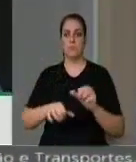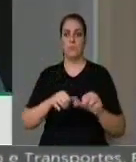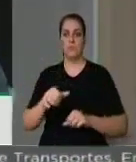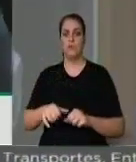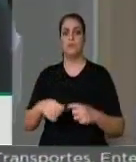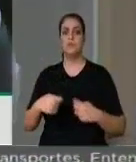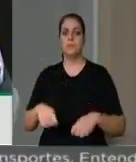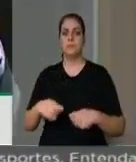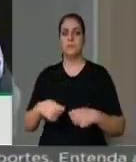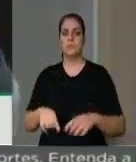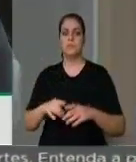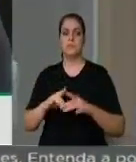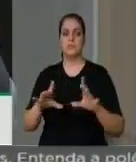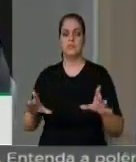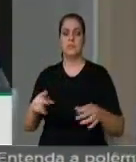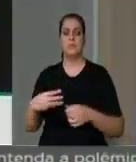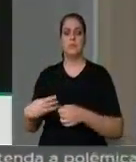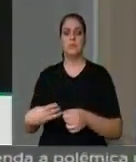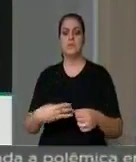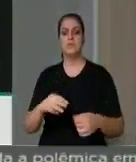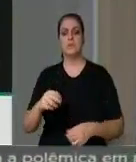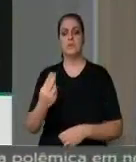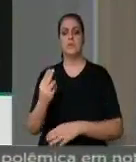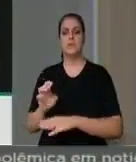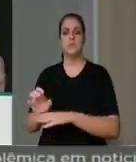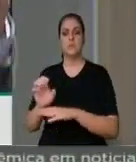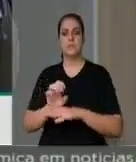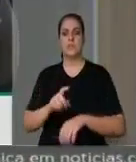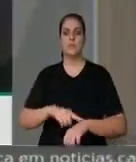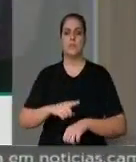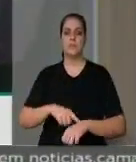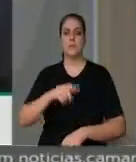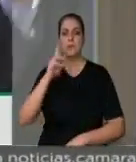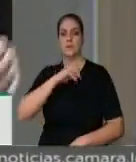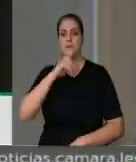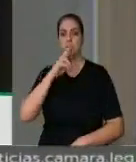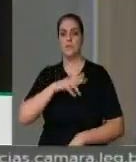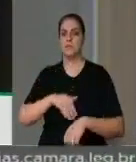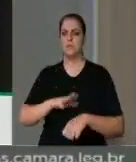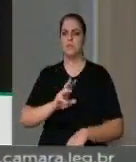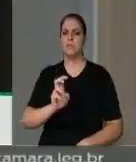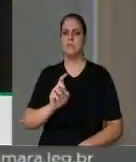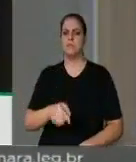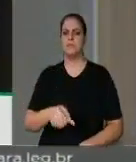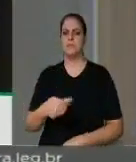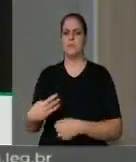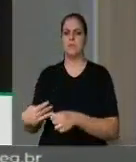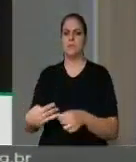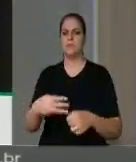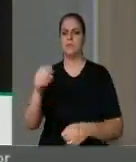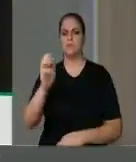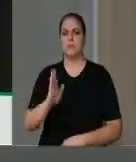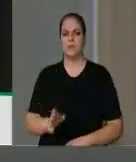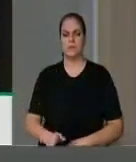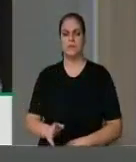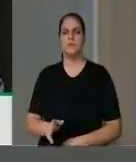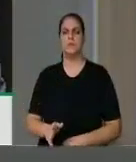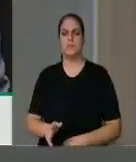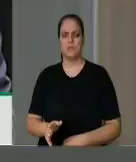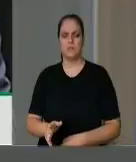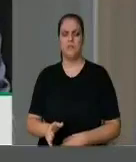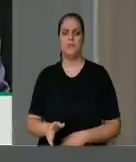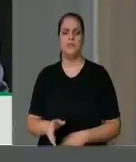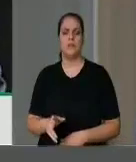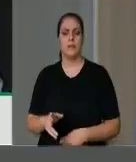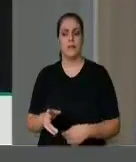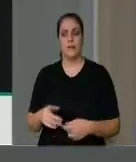municípios e os estados, em situação de emergência, e os mais de 5 mil municípios brasileiros, seguramente,